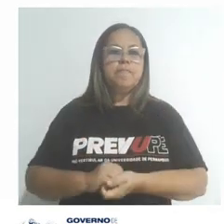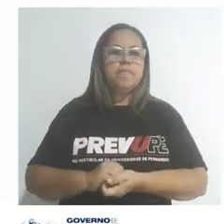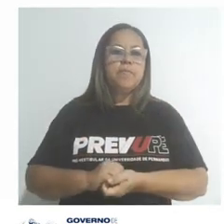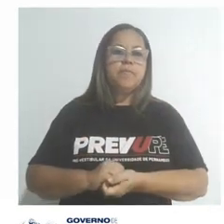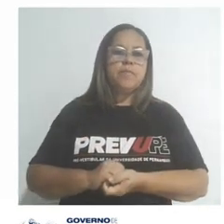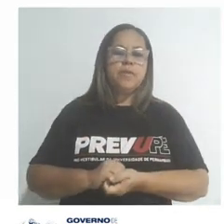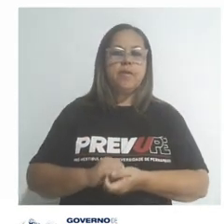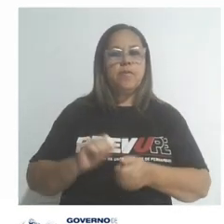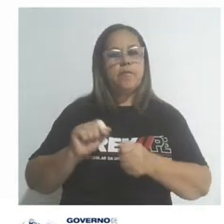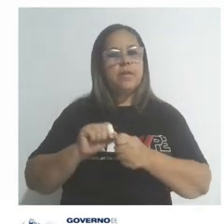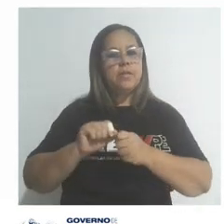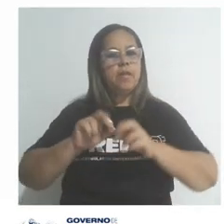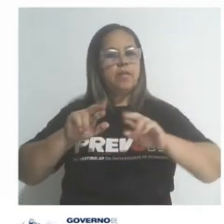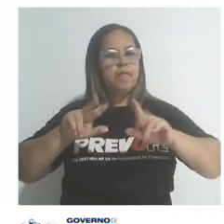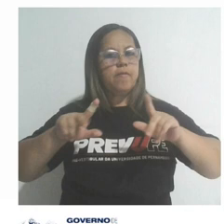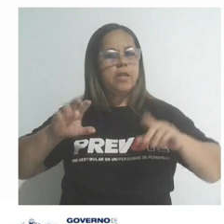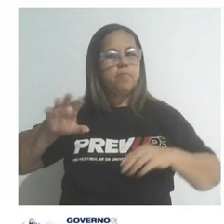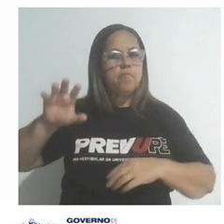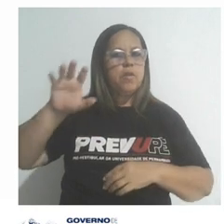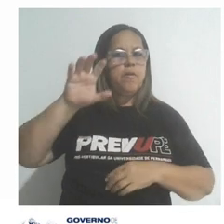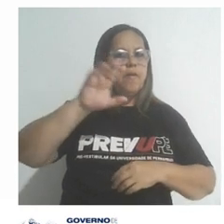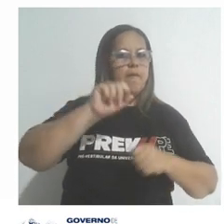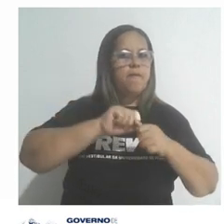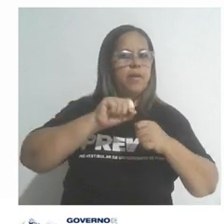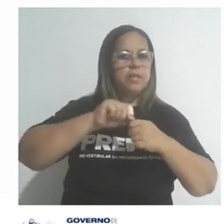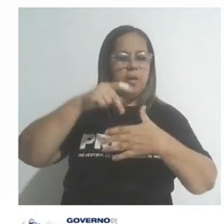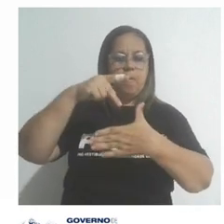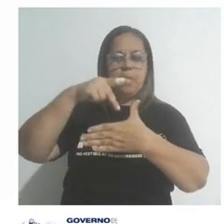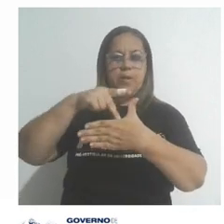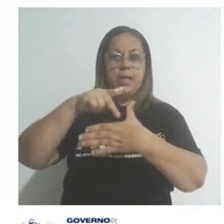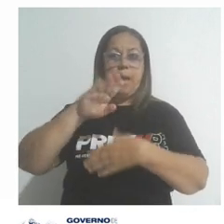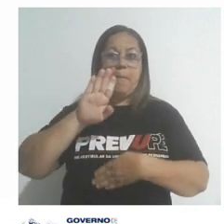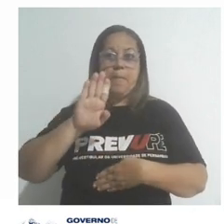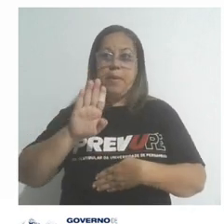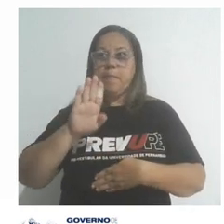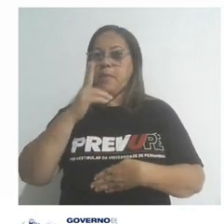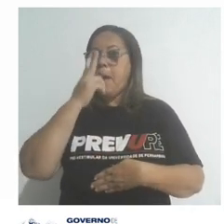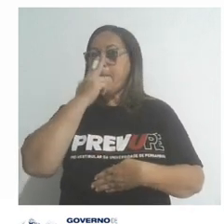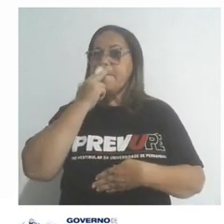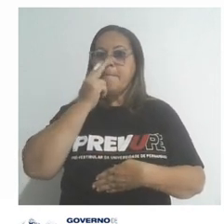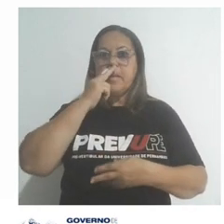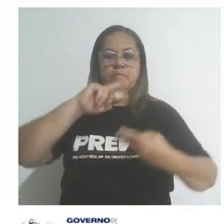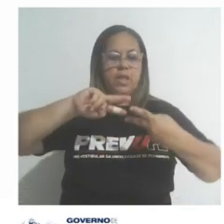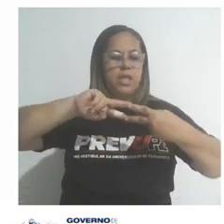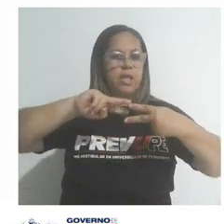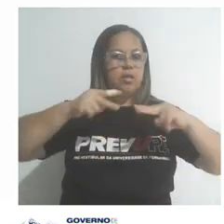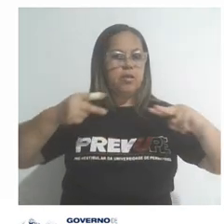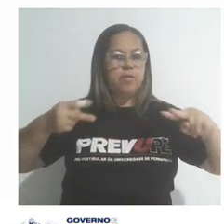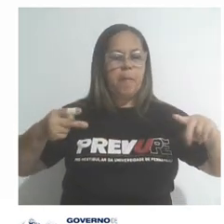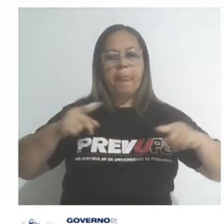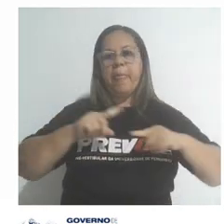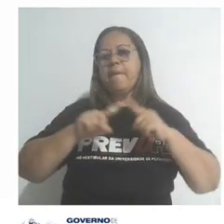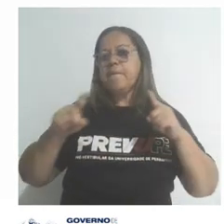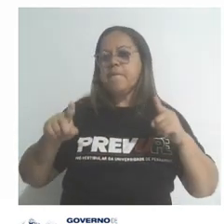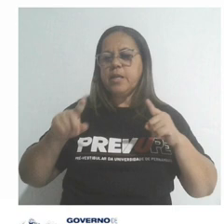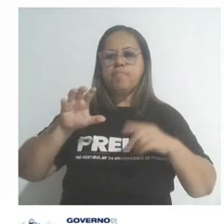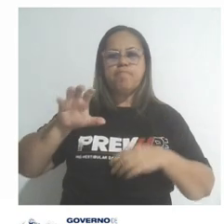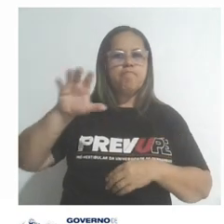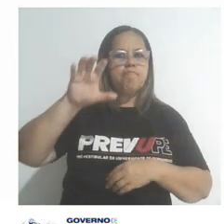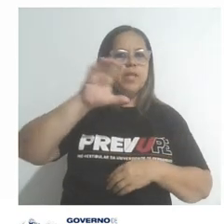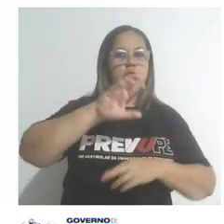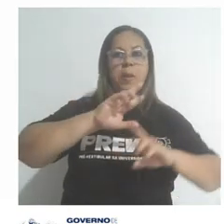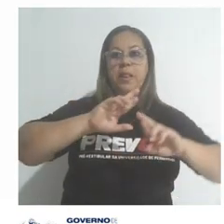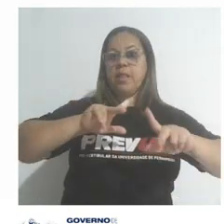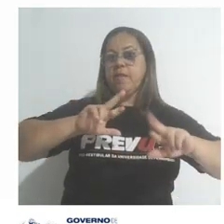eu vou ativar diferentes regiões e fazer uma proteína B. Então, pessoal, é o mesmo DNA, contudo, eu ativo regiões diferentes